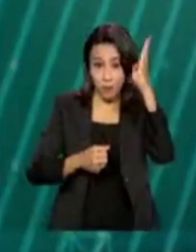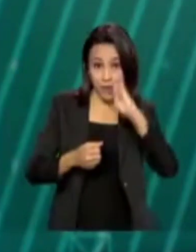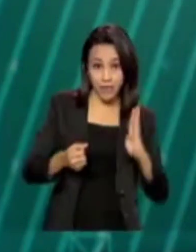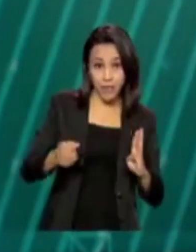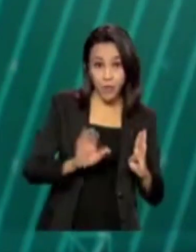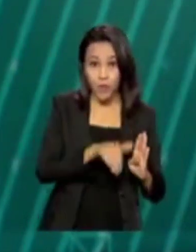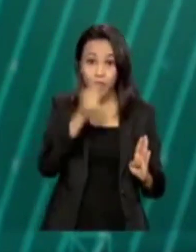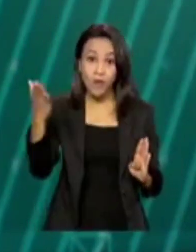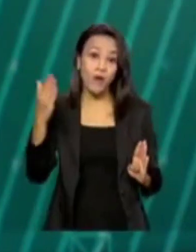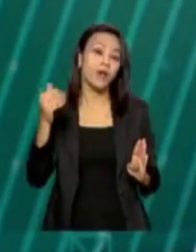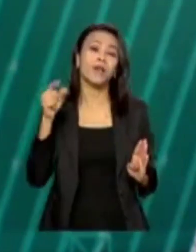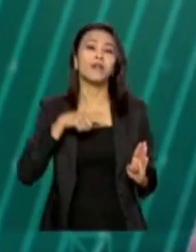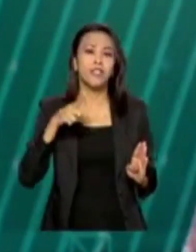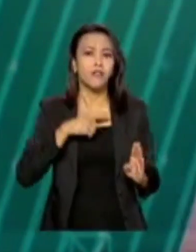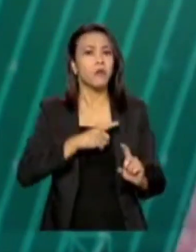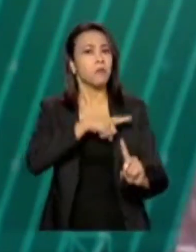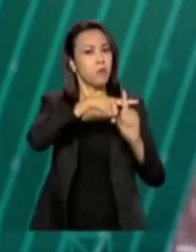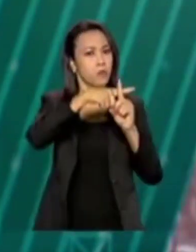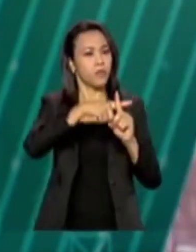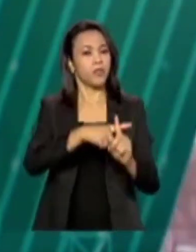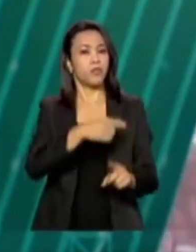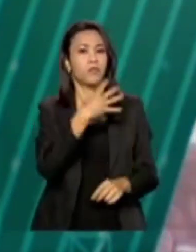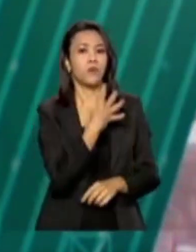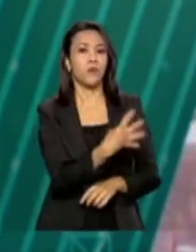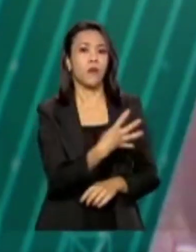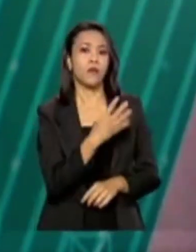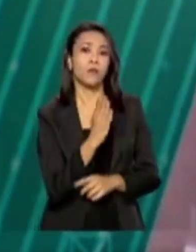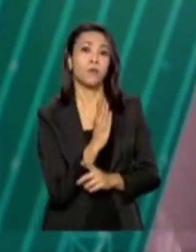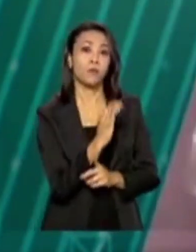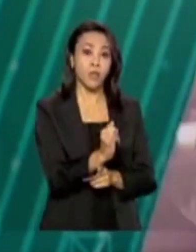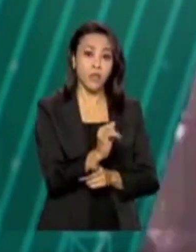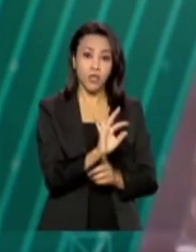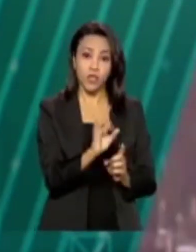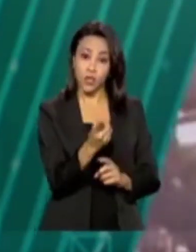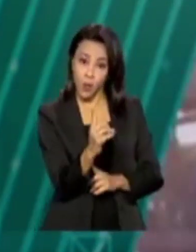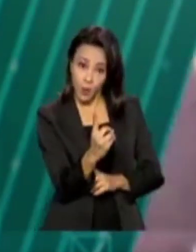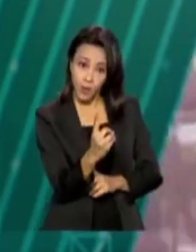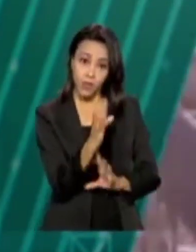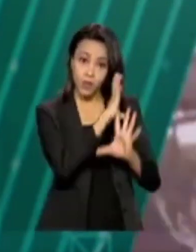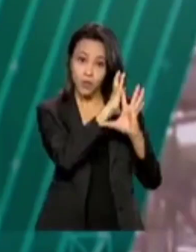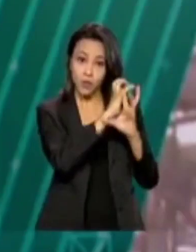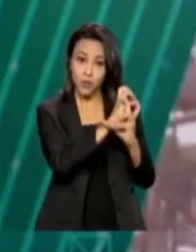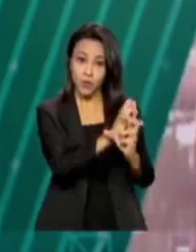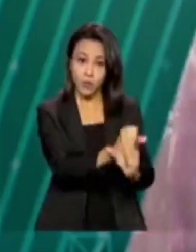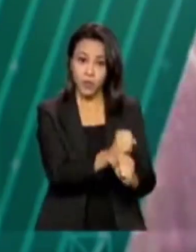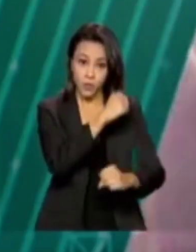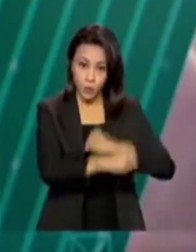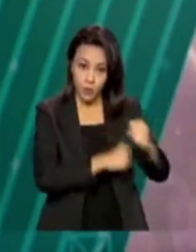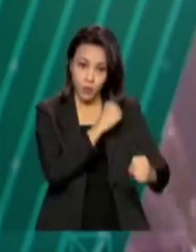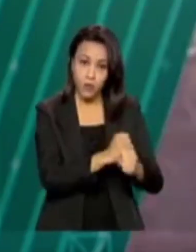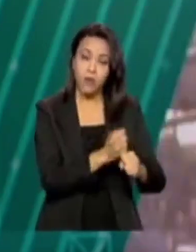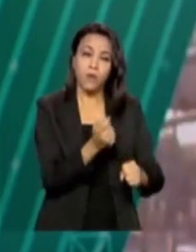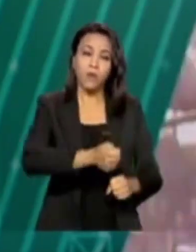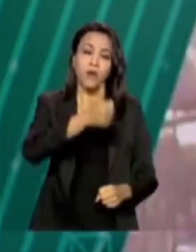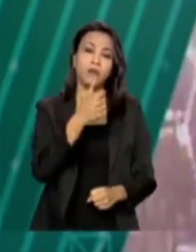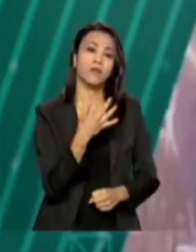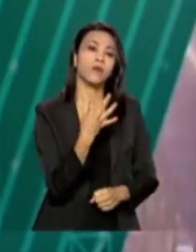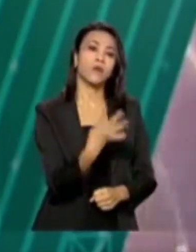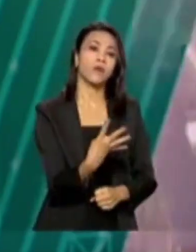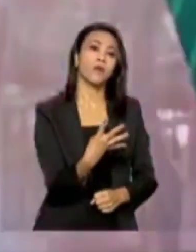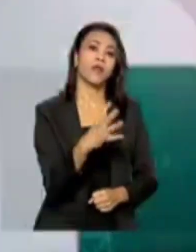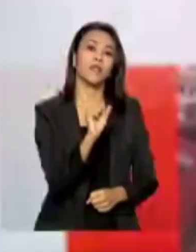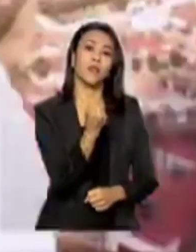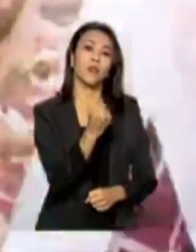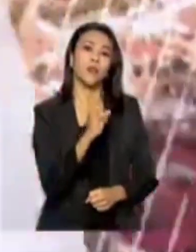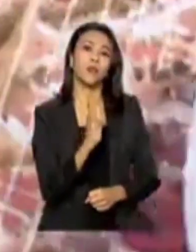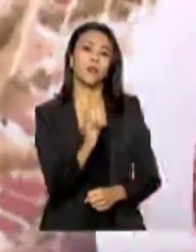positivo em setembro de 4 bilhões de dólares e no acumulado do ano de quase 48 bilhões de dólares.